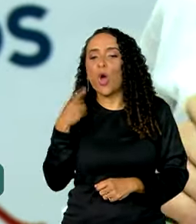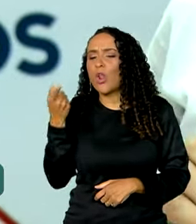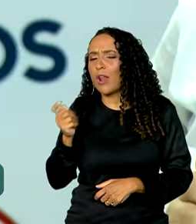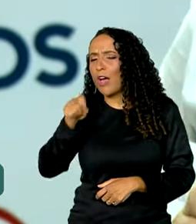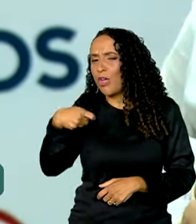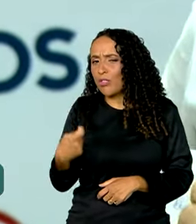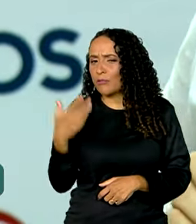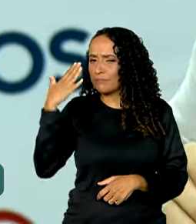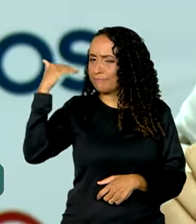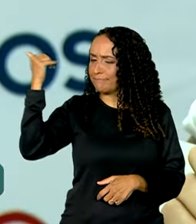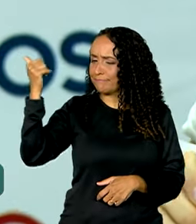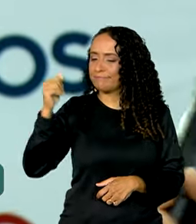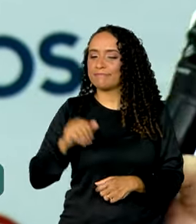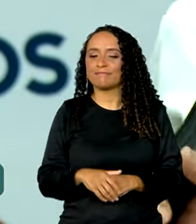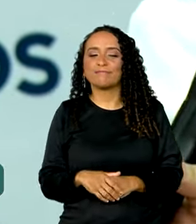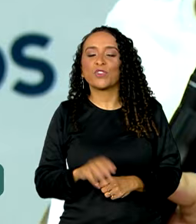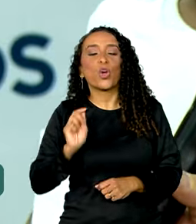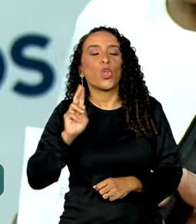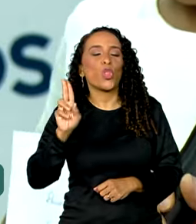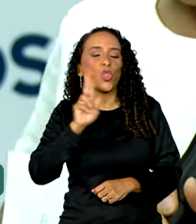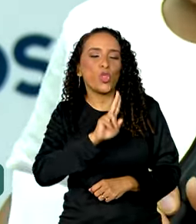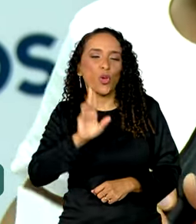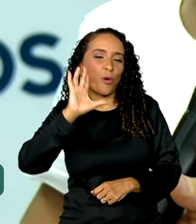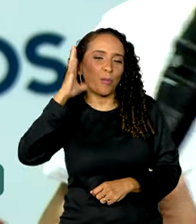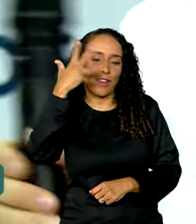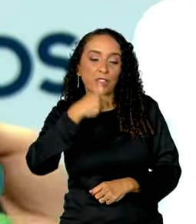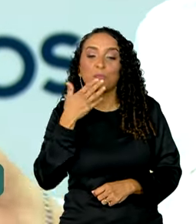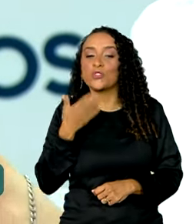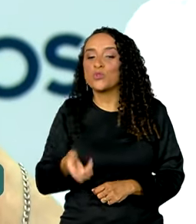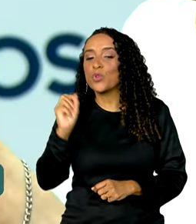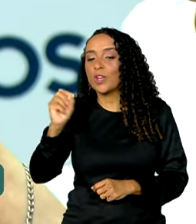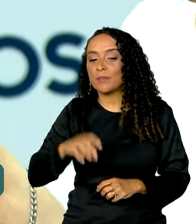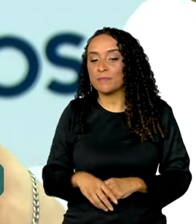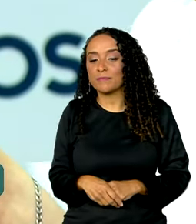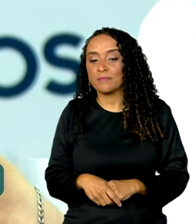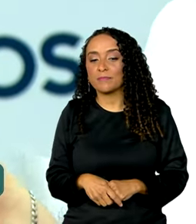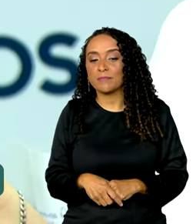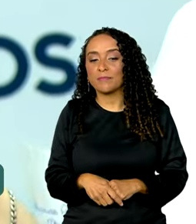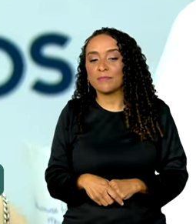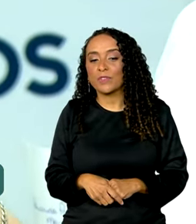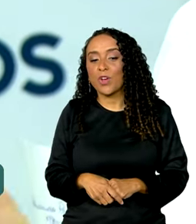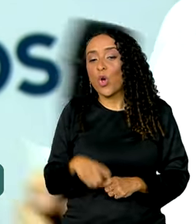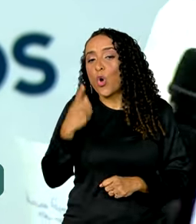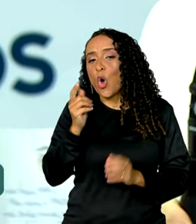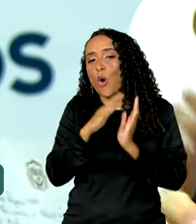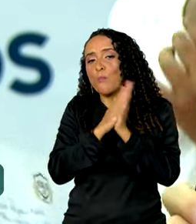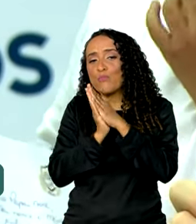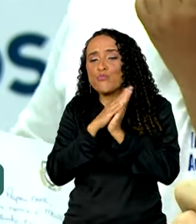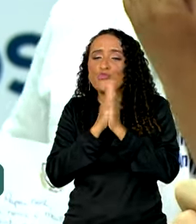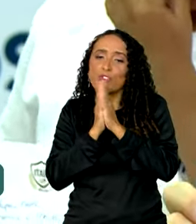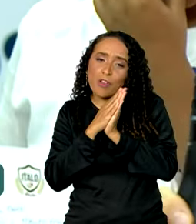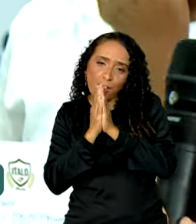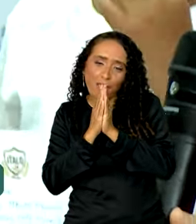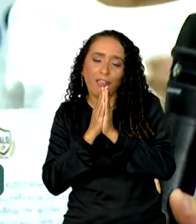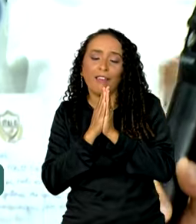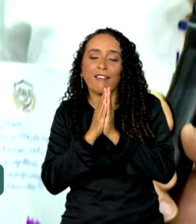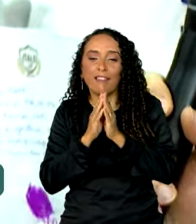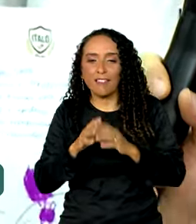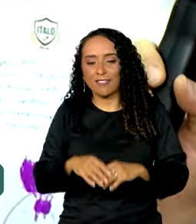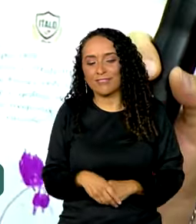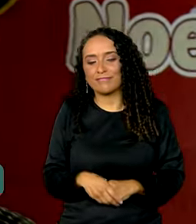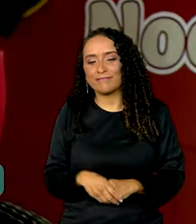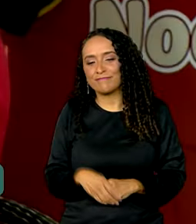artista, hein? Paola Oliveira, Nome lindo. Você pediu o quê? Uma boneca. Uma boneca, gente.